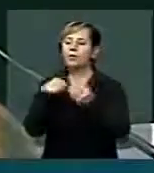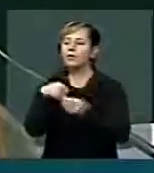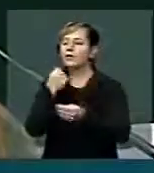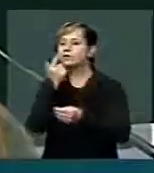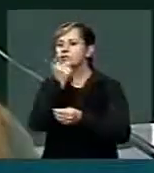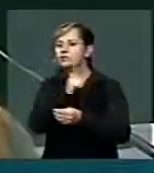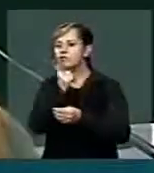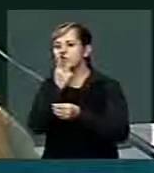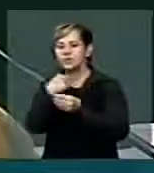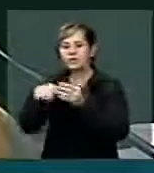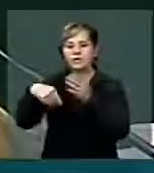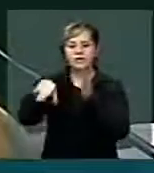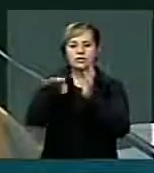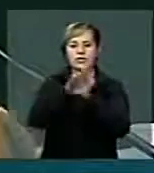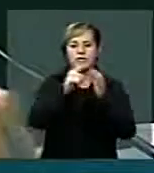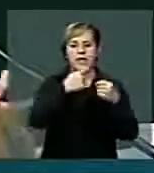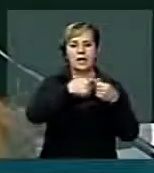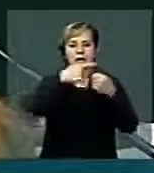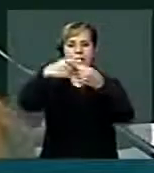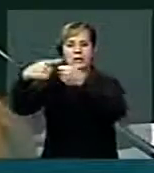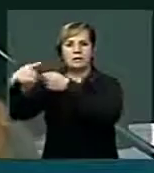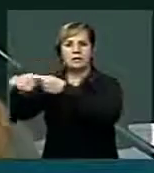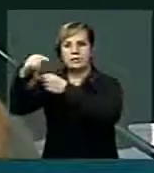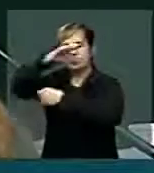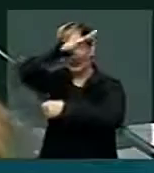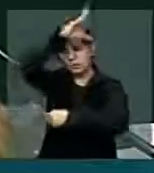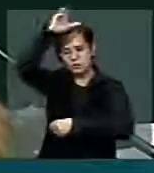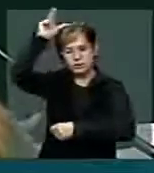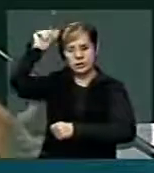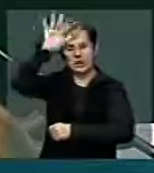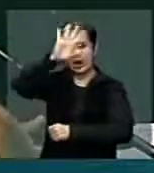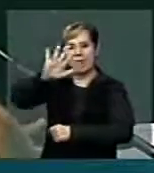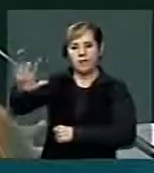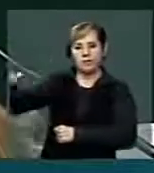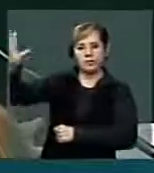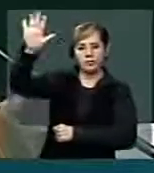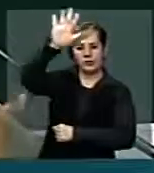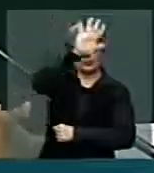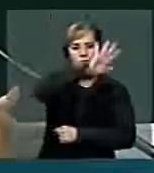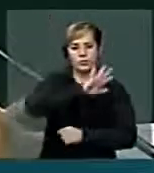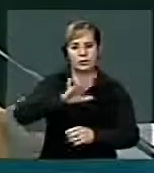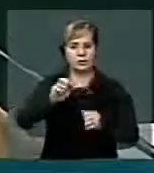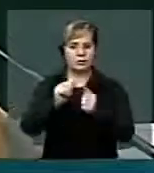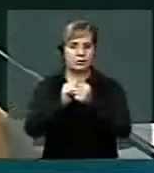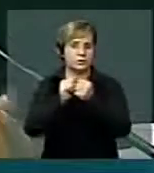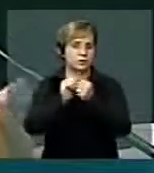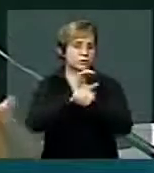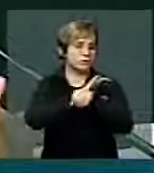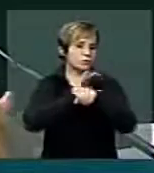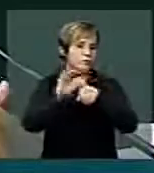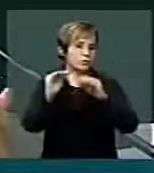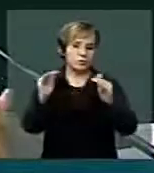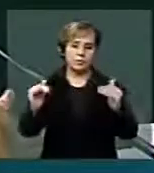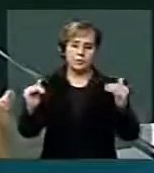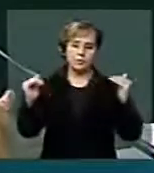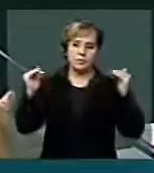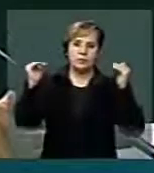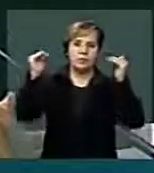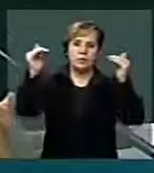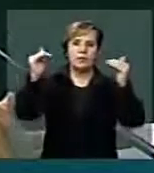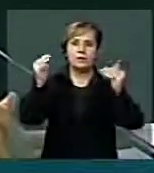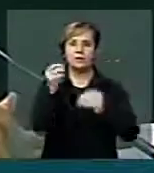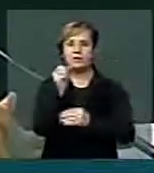nossas cidades, nas nossas comunidades, com o ensino superior, onde nós temos deficiências de